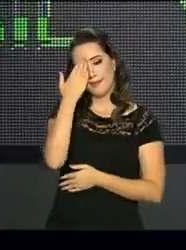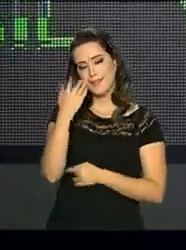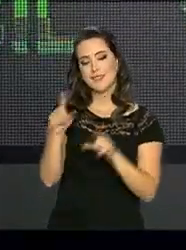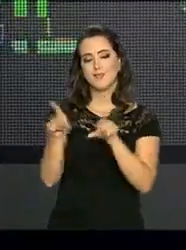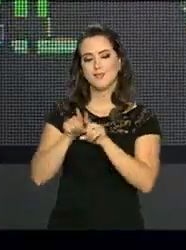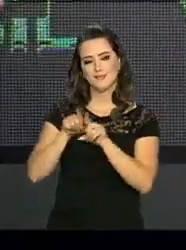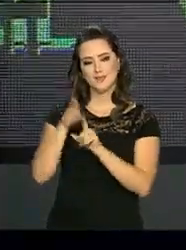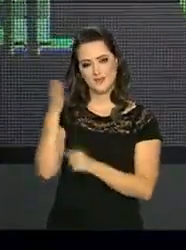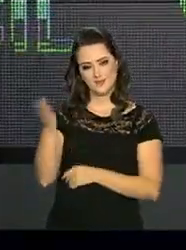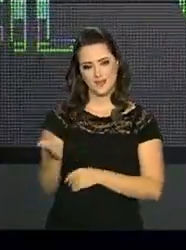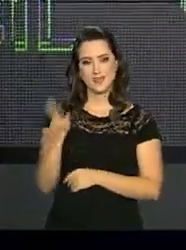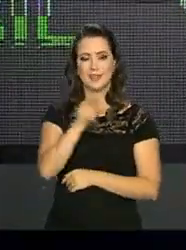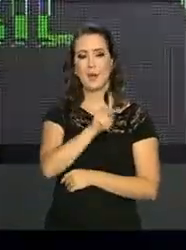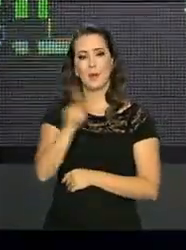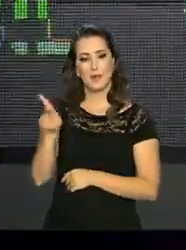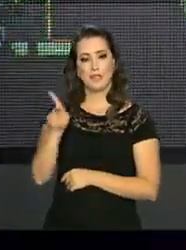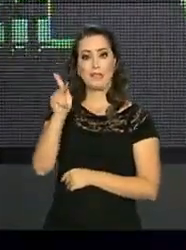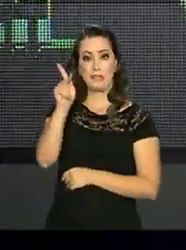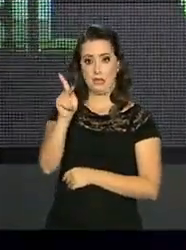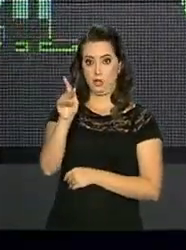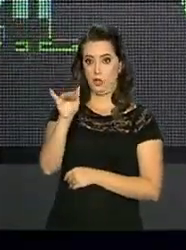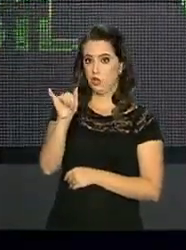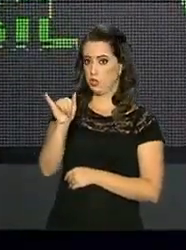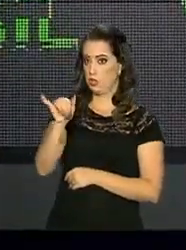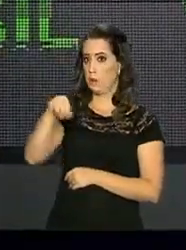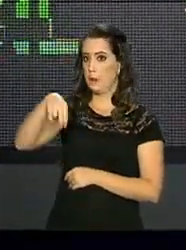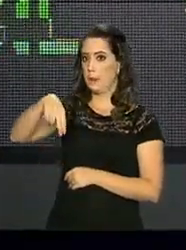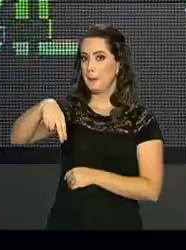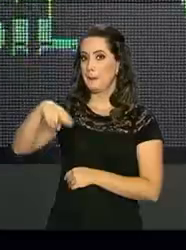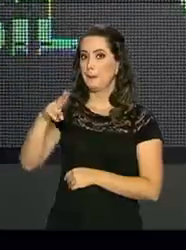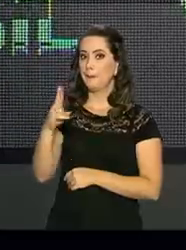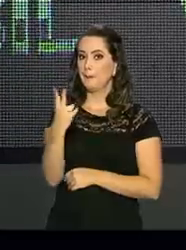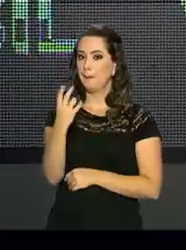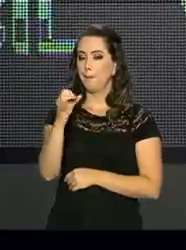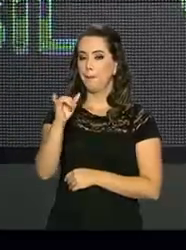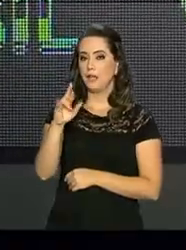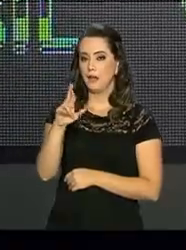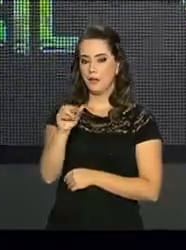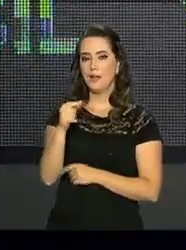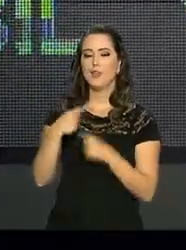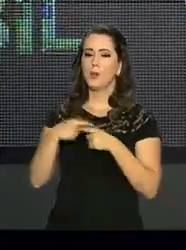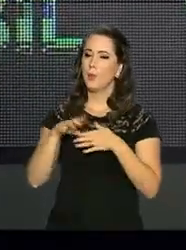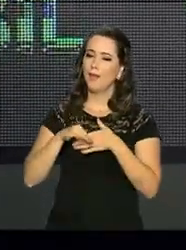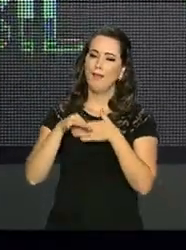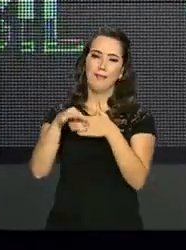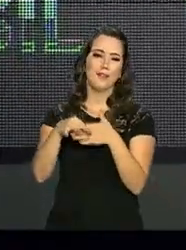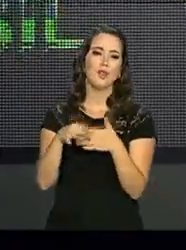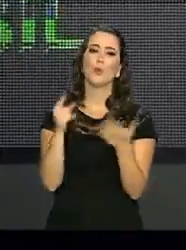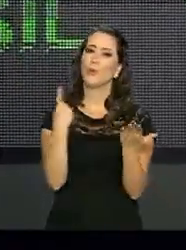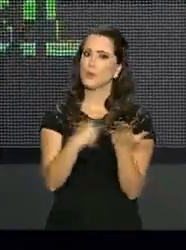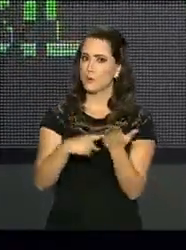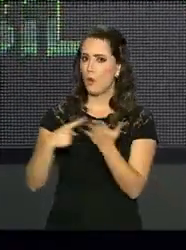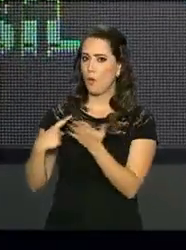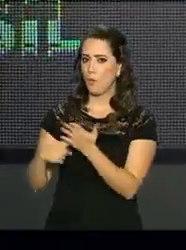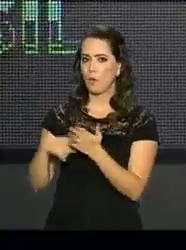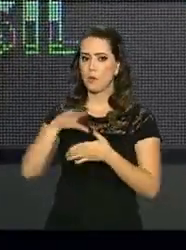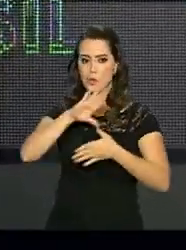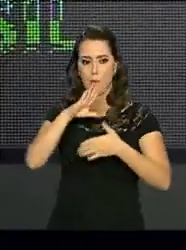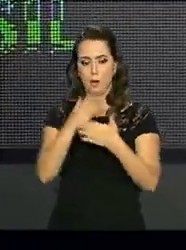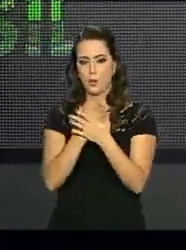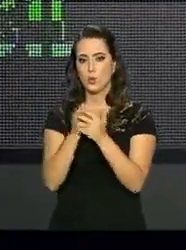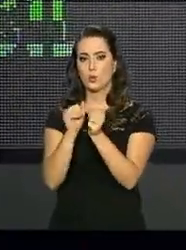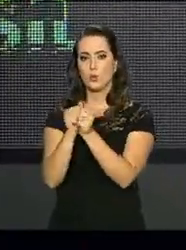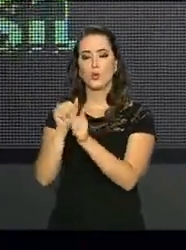também ao presidente Pinheira pela sua liderança neste episódio, que foi fundamental para esta